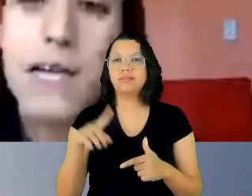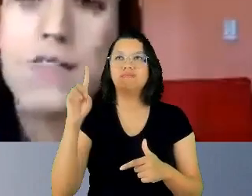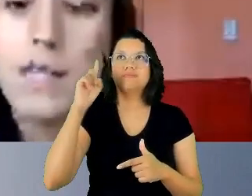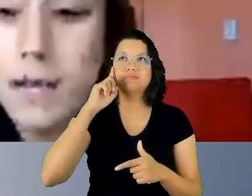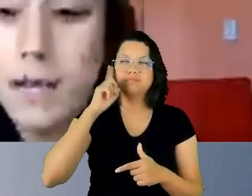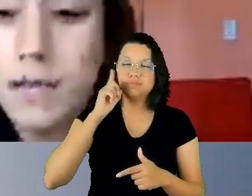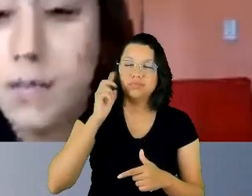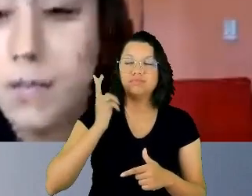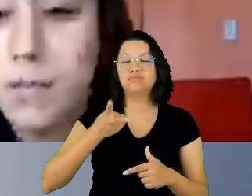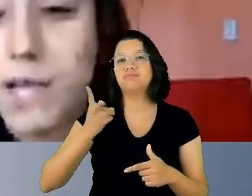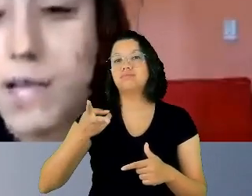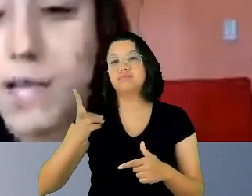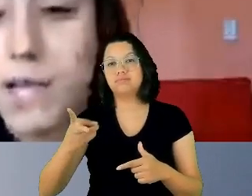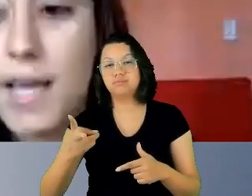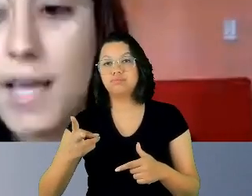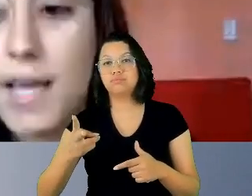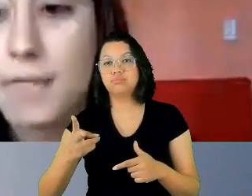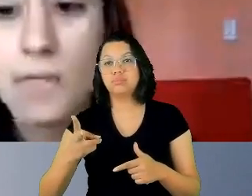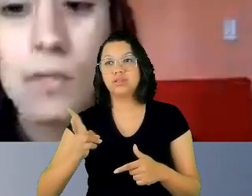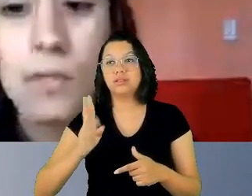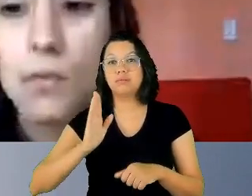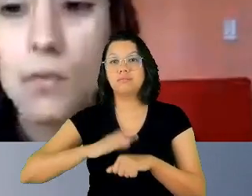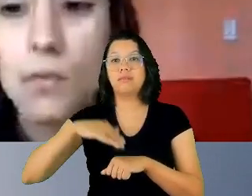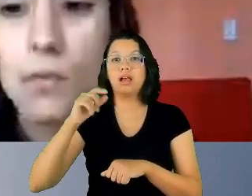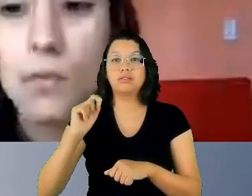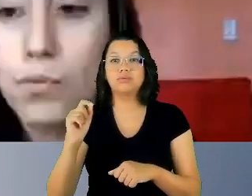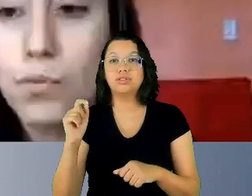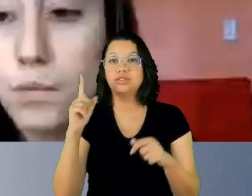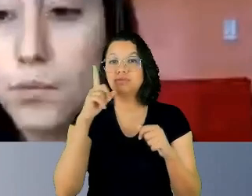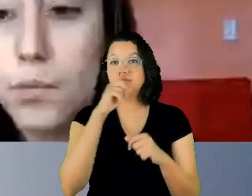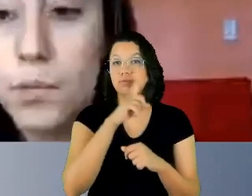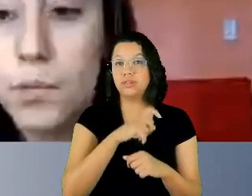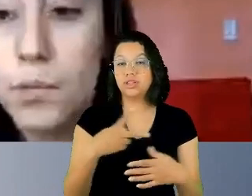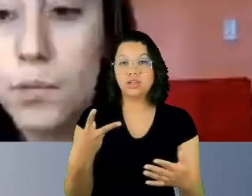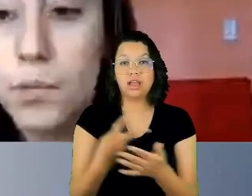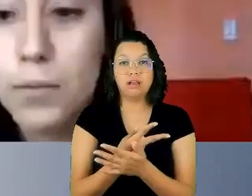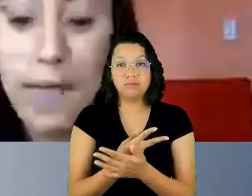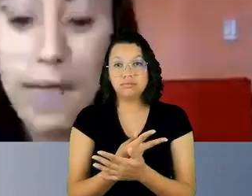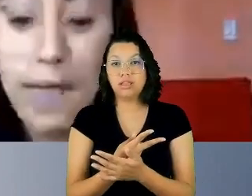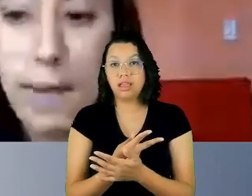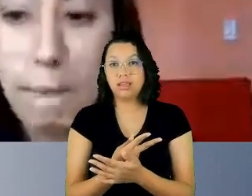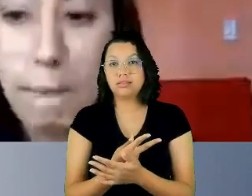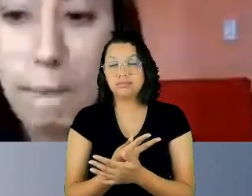dificuldades que causa para as mulheres, né? Não só do uso do espaço público,